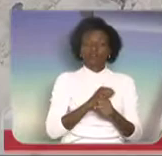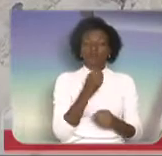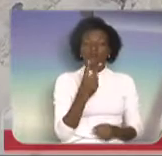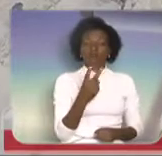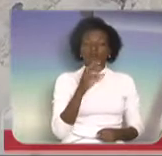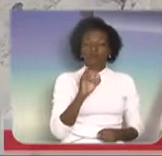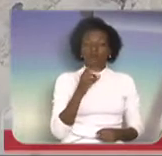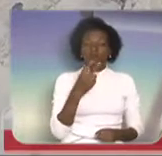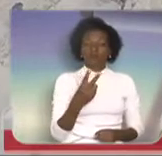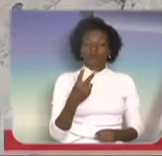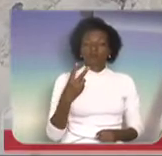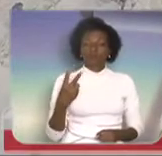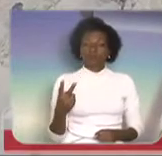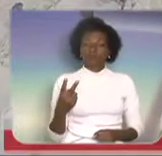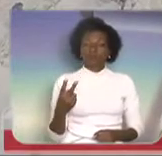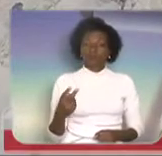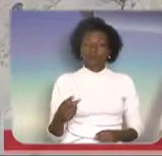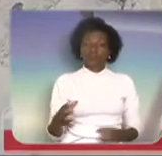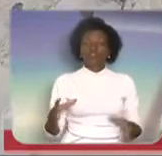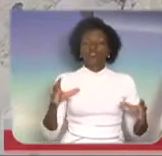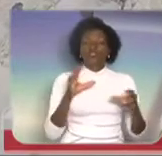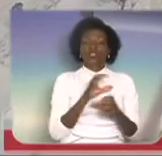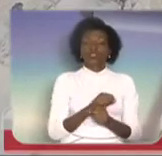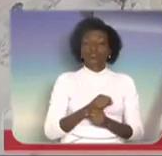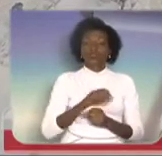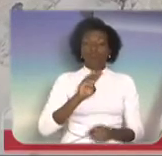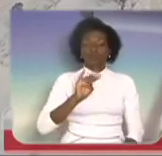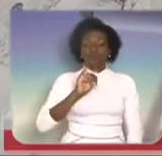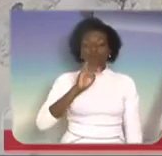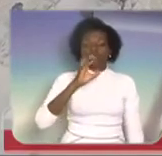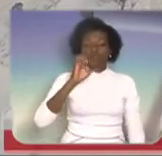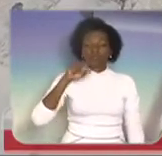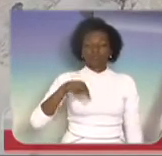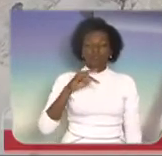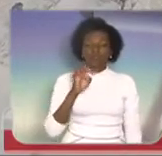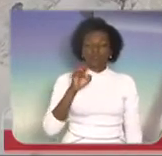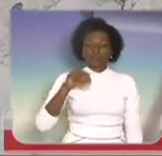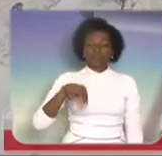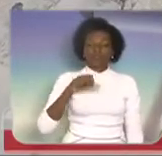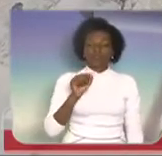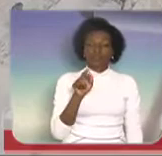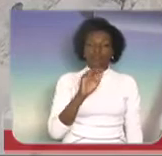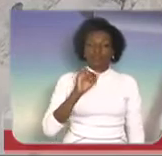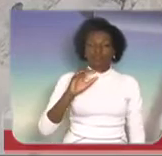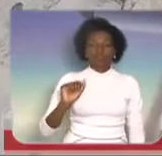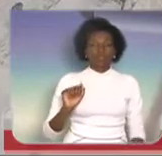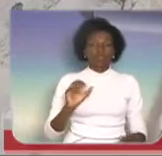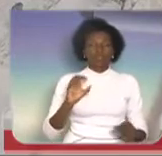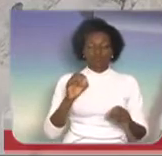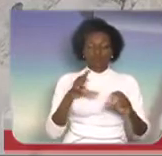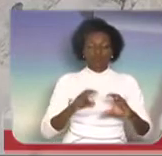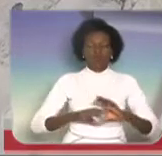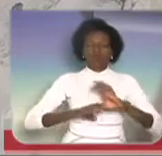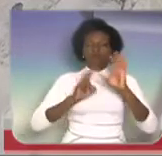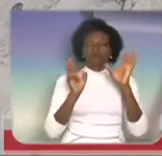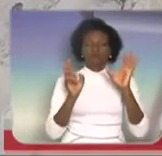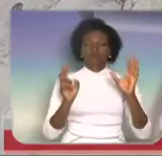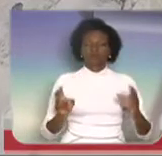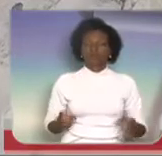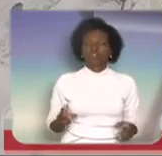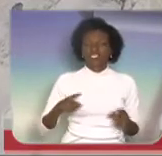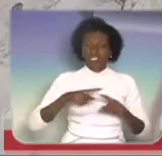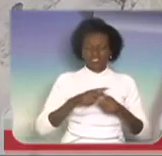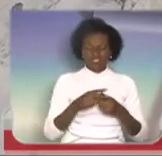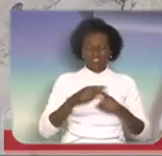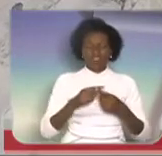comemorado o Bicentenário da Independência. E, pelo que consta, as reformas estão de uma maneira bem lenta, está